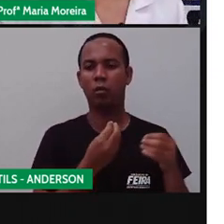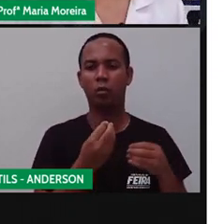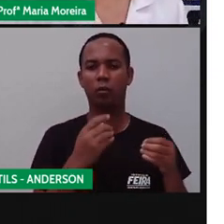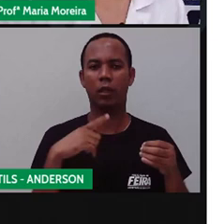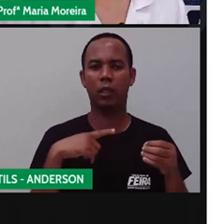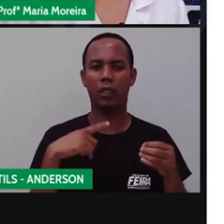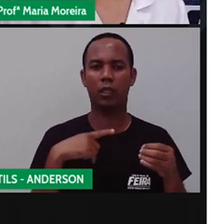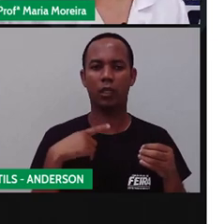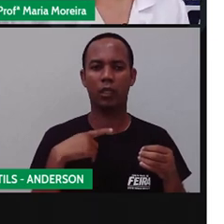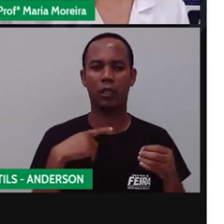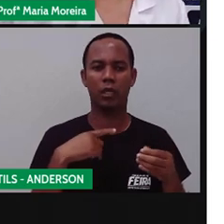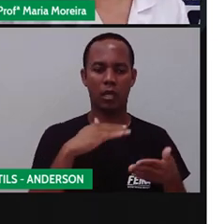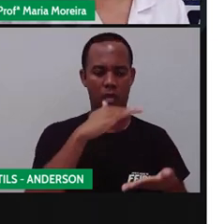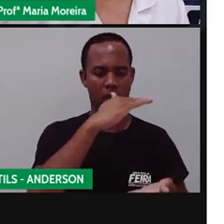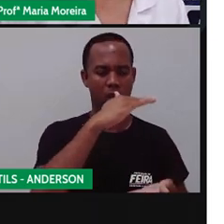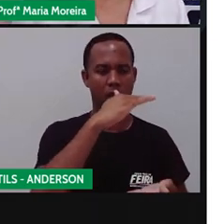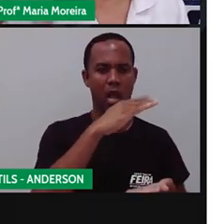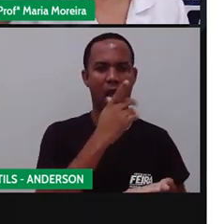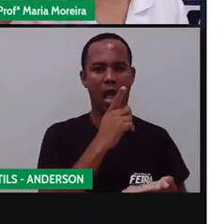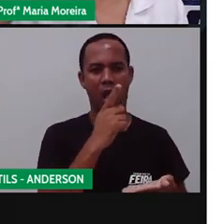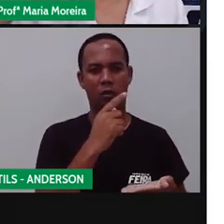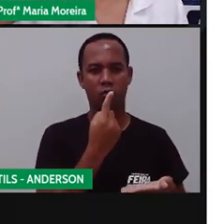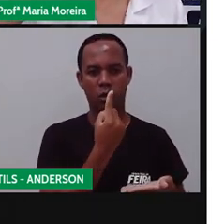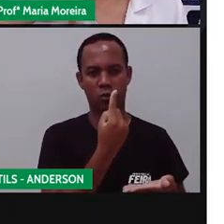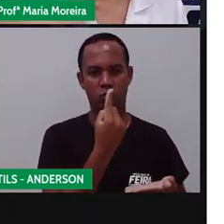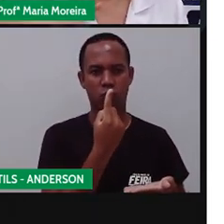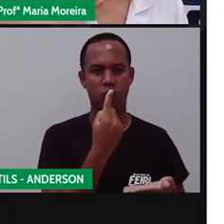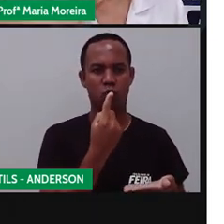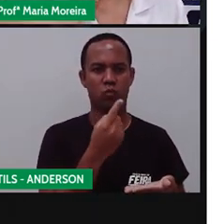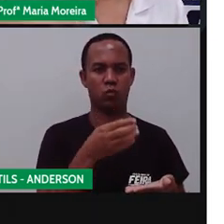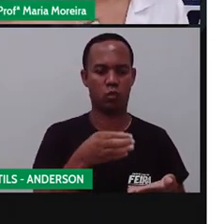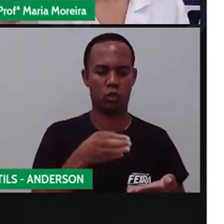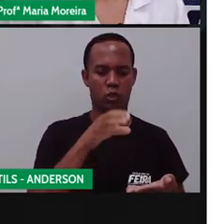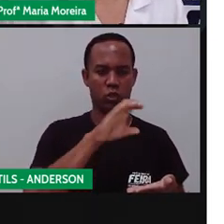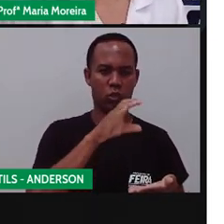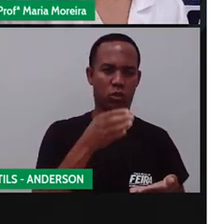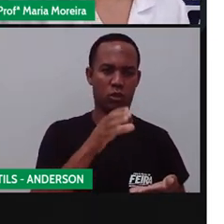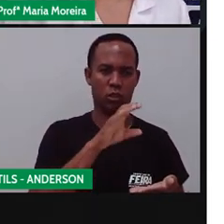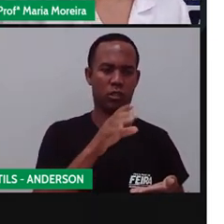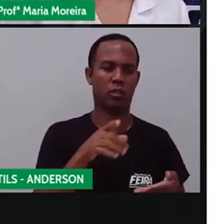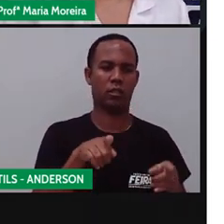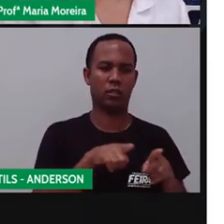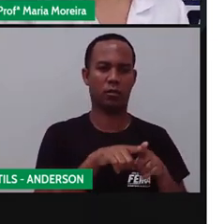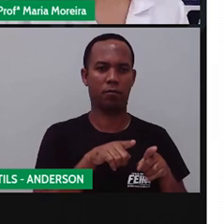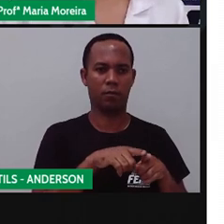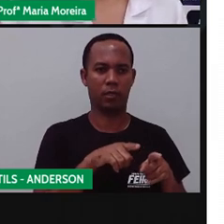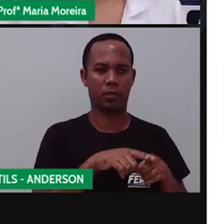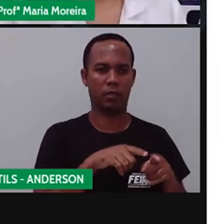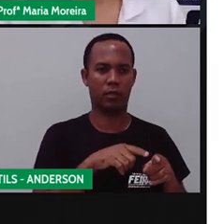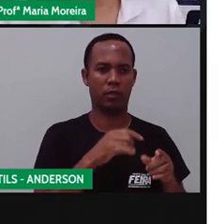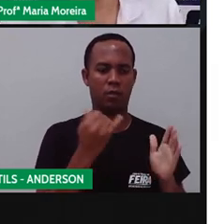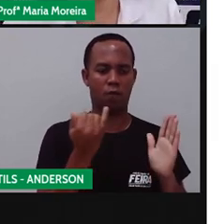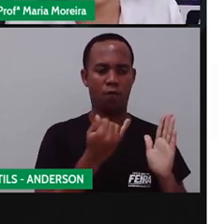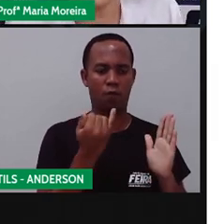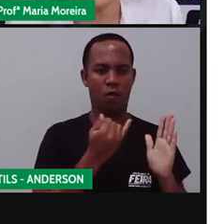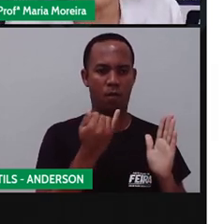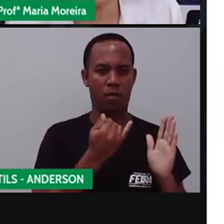ter lá, olha, um litro de água ou uma xícara de água, que é diferente de uma caneca. E aí eu vou pegar o quê? Essas